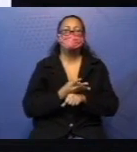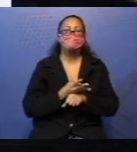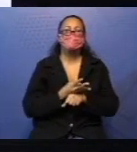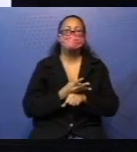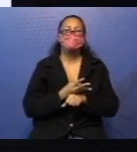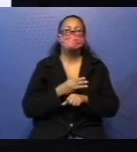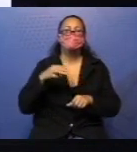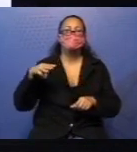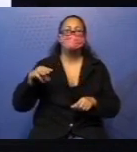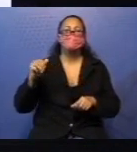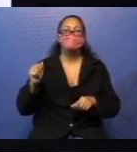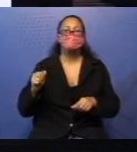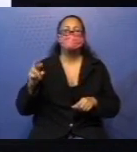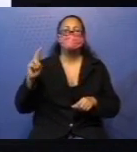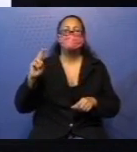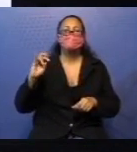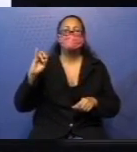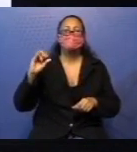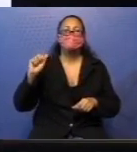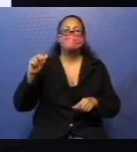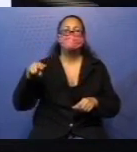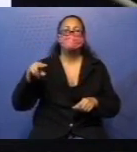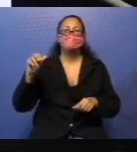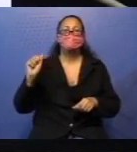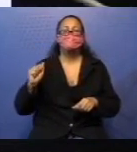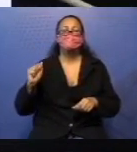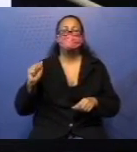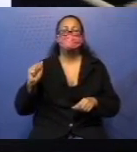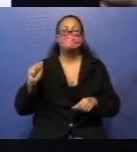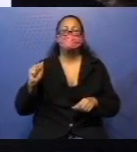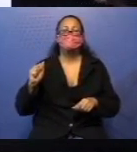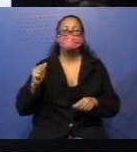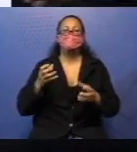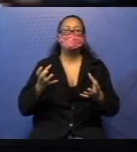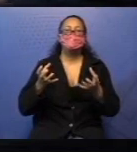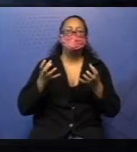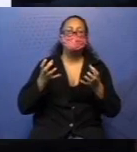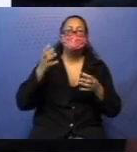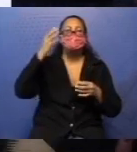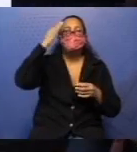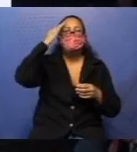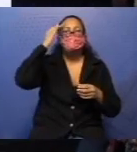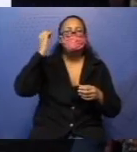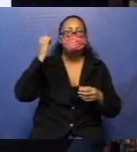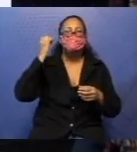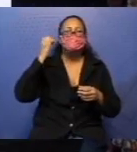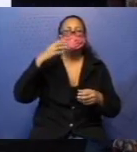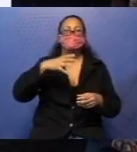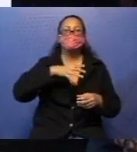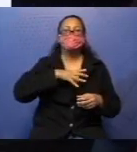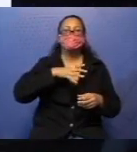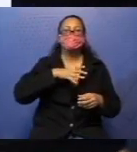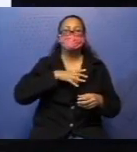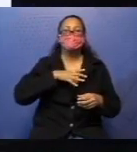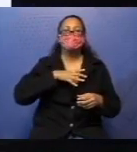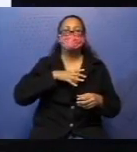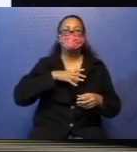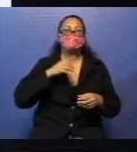para saber quais eram as duas cidades com as menores populações do estado de Minas Gerais.